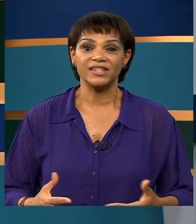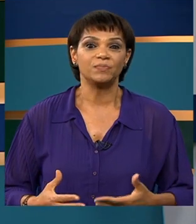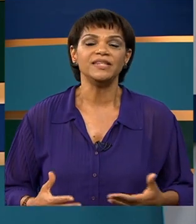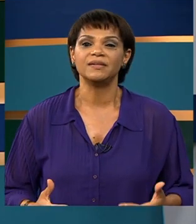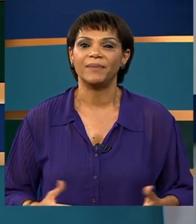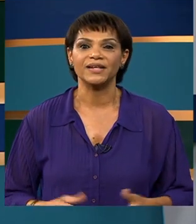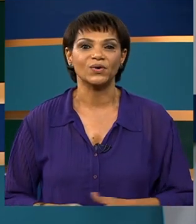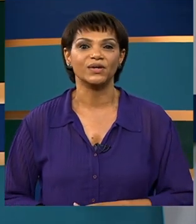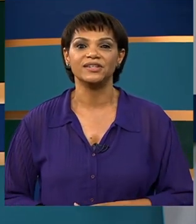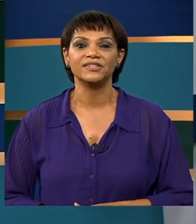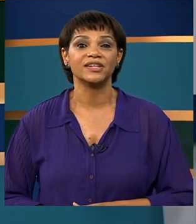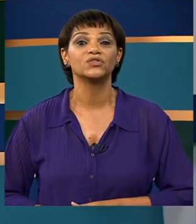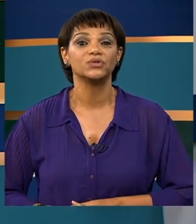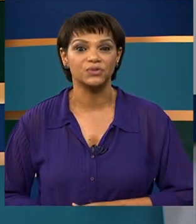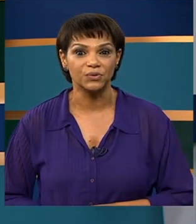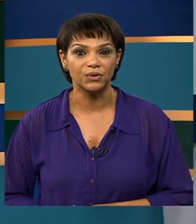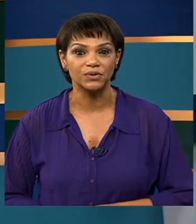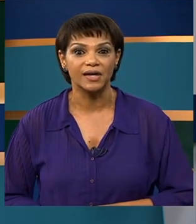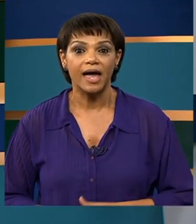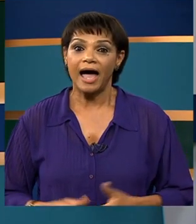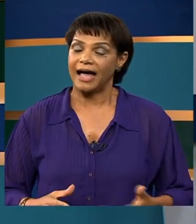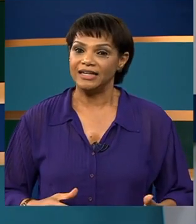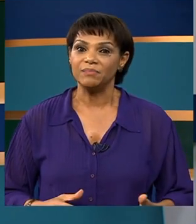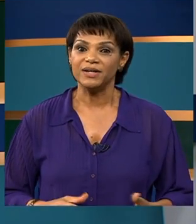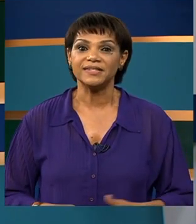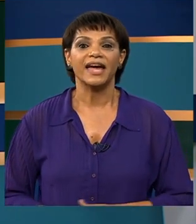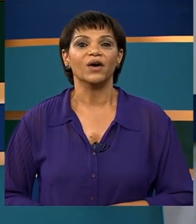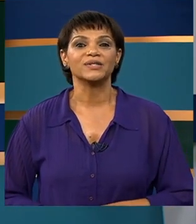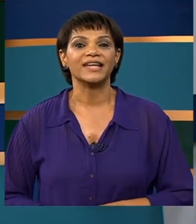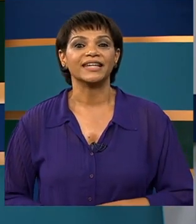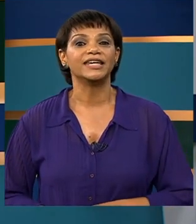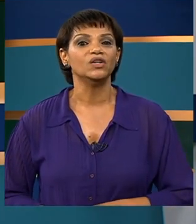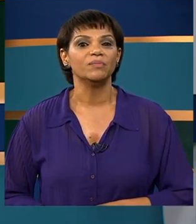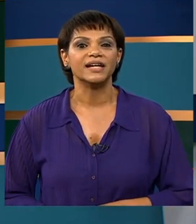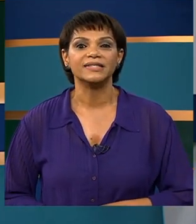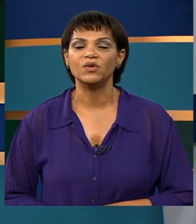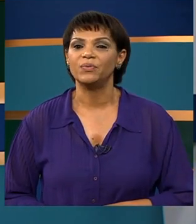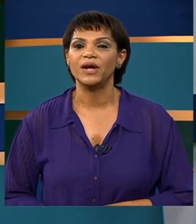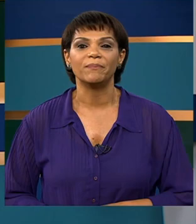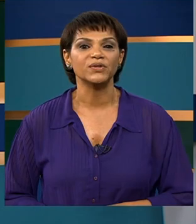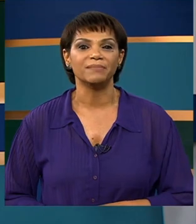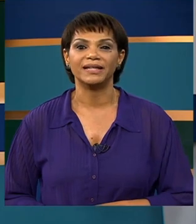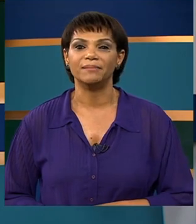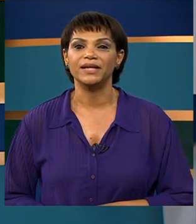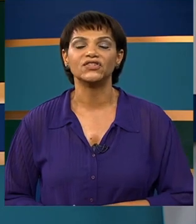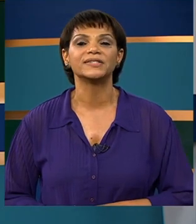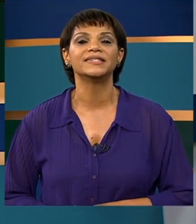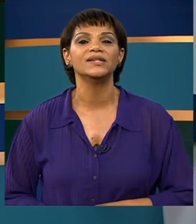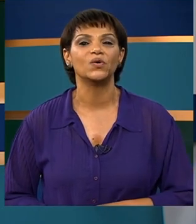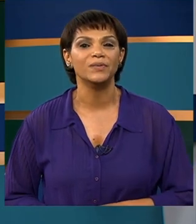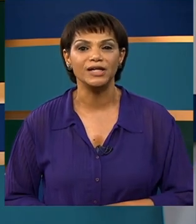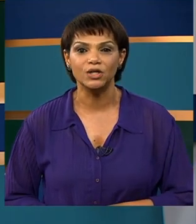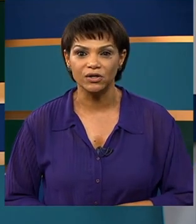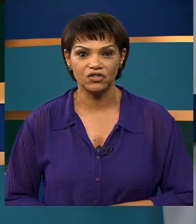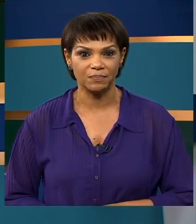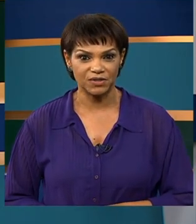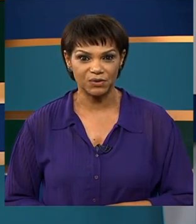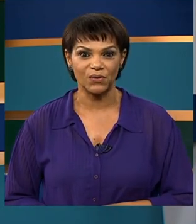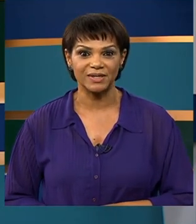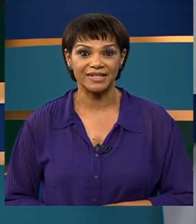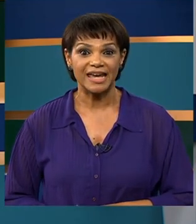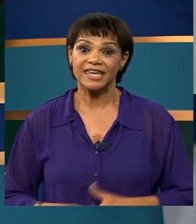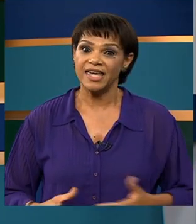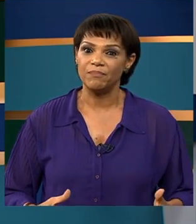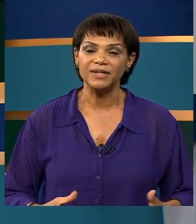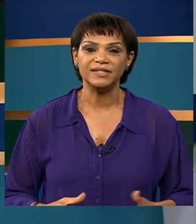uma das principais conquistas dos surdos. A Libras é usada aqui no Brasil por aproximadamente 5 milhões de